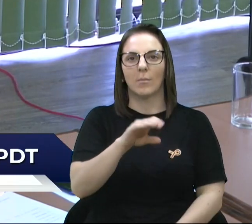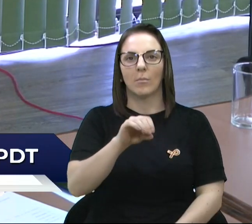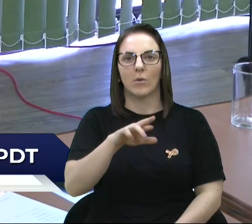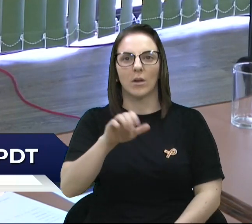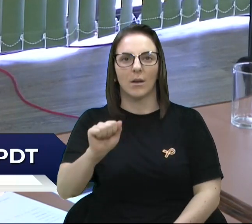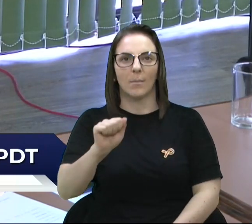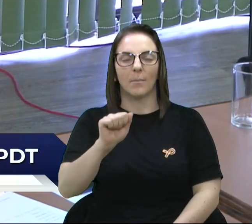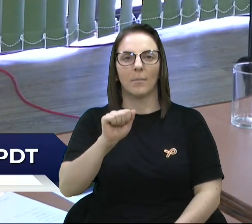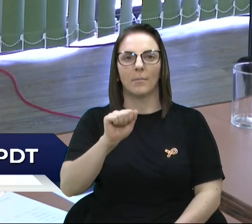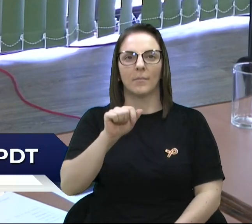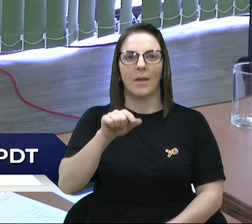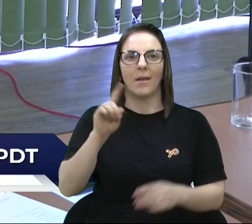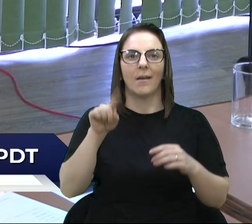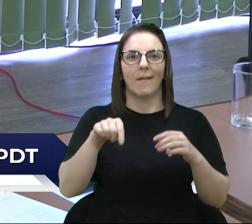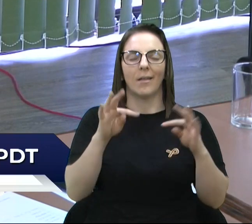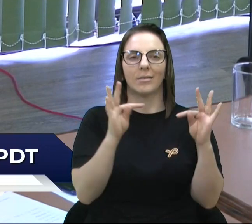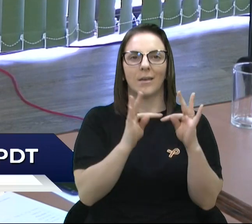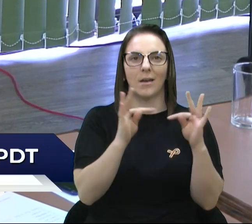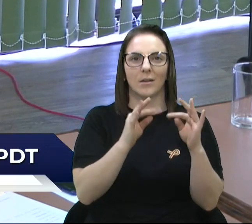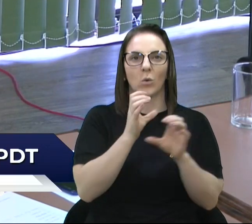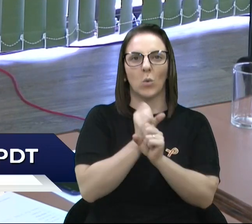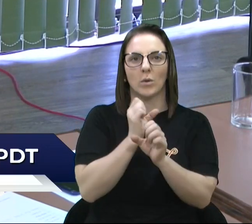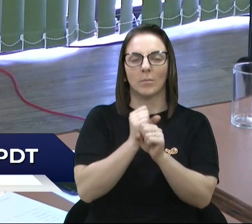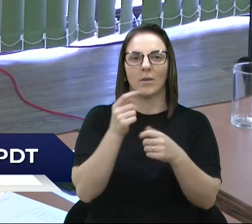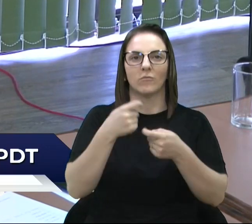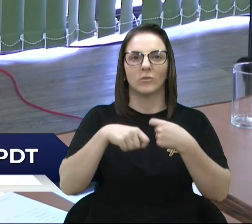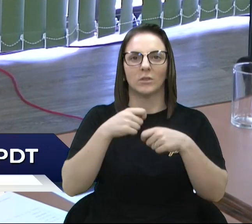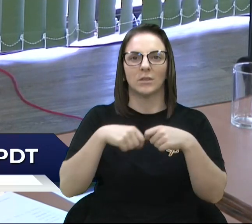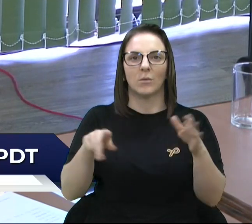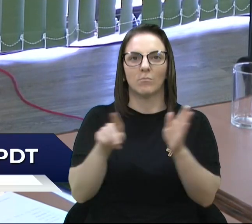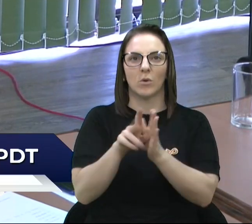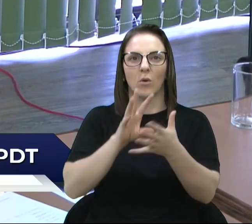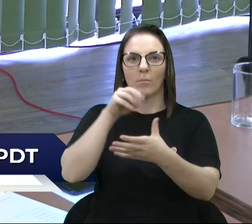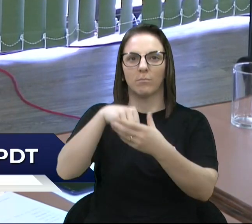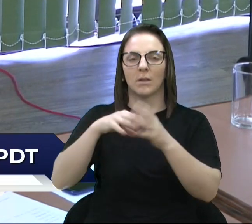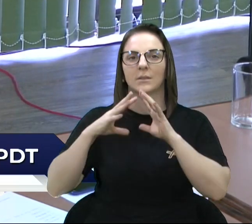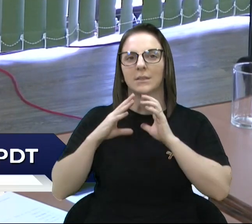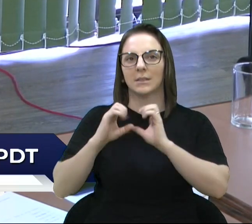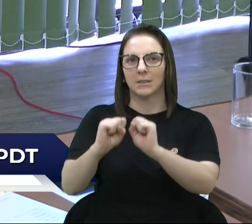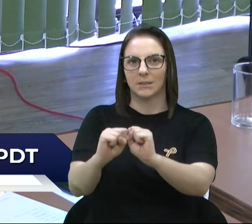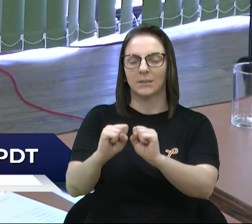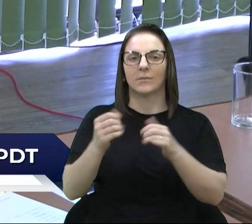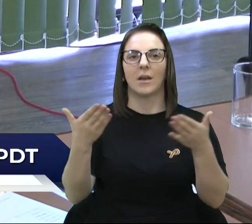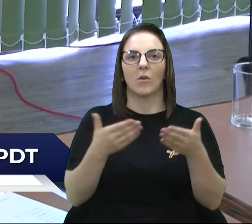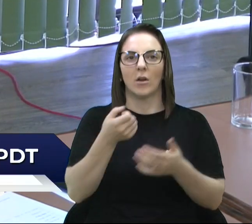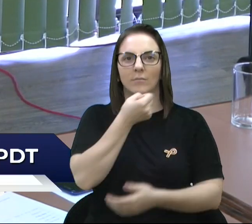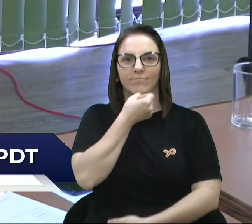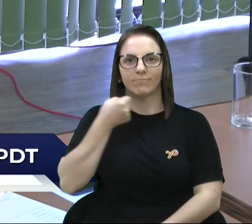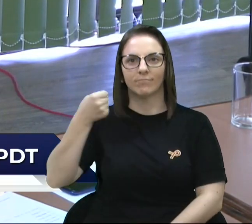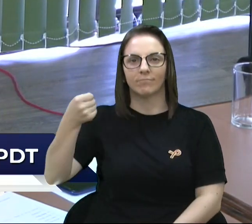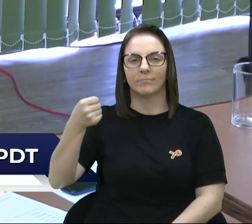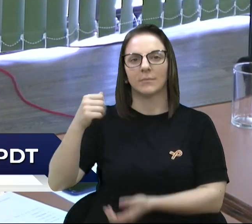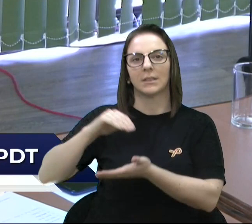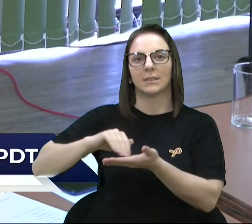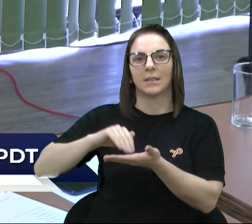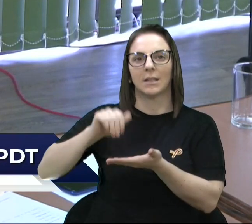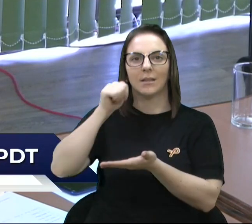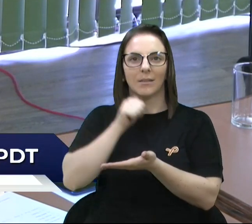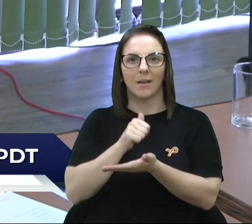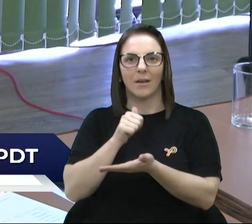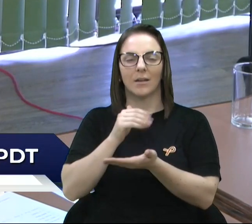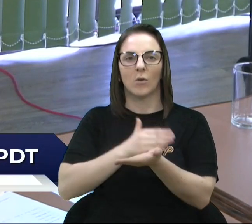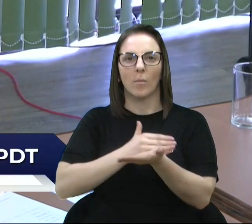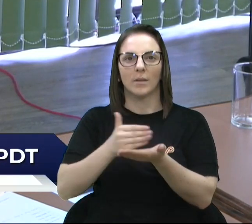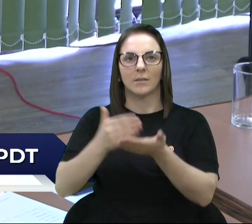Melo, técnica contábil financeiro, também da secretaria. Eu passo a palavra à secretária, para dar início à